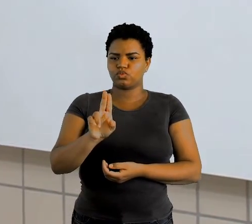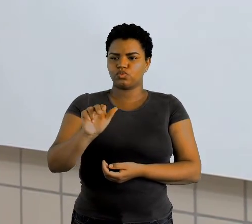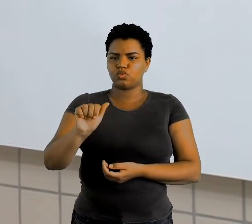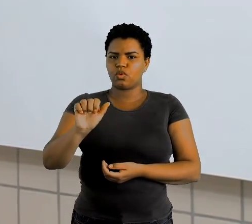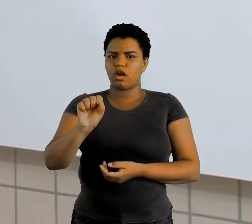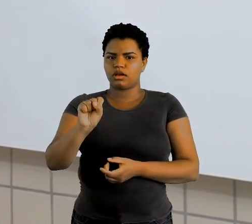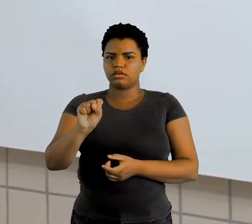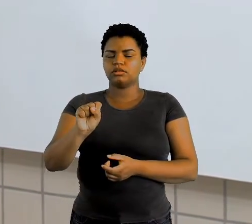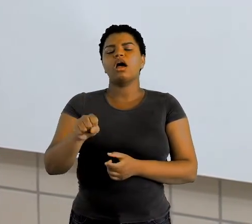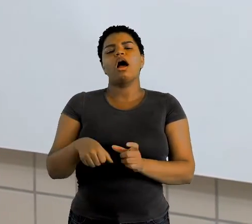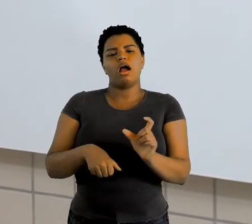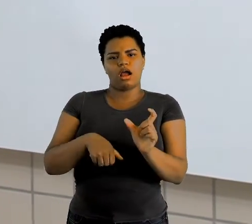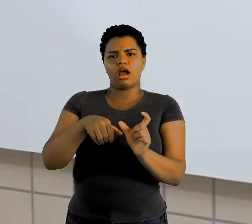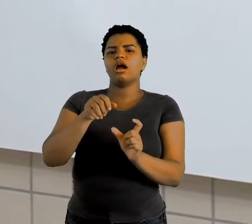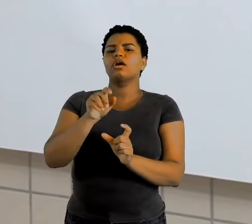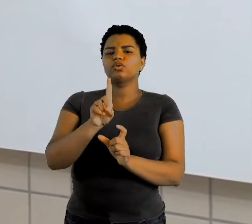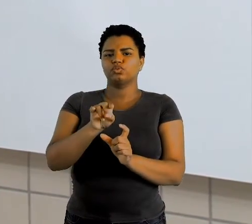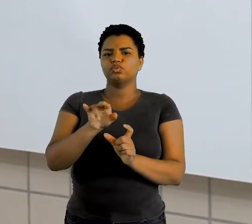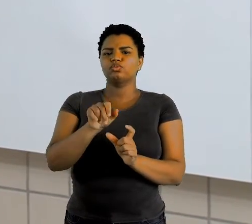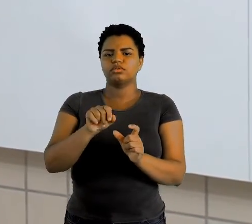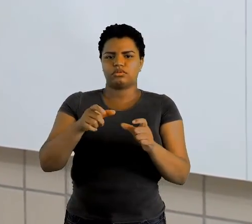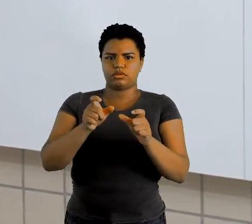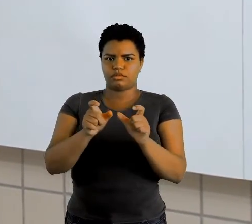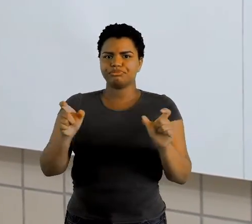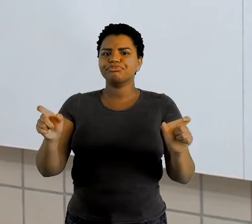ela vai se separar duas